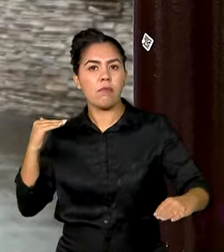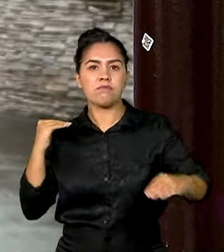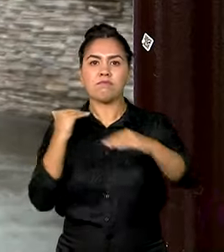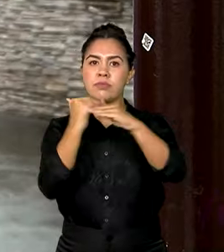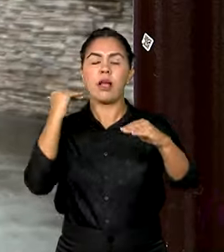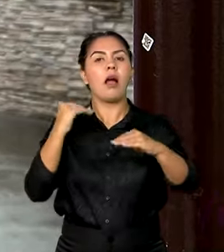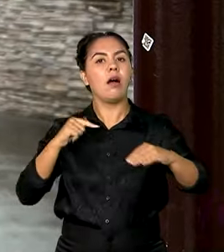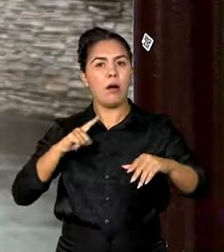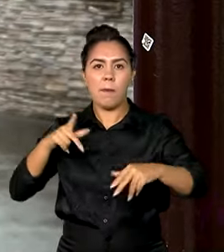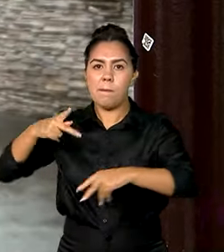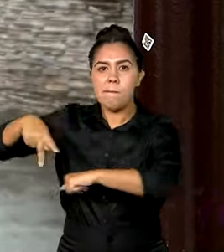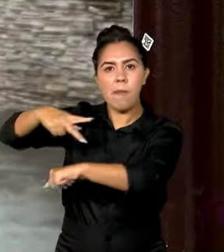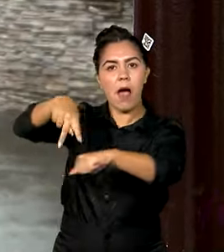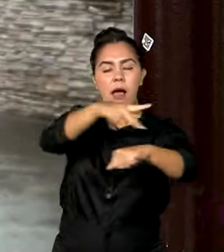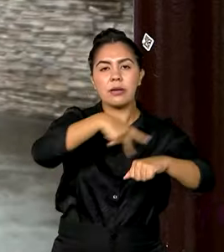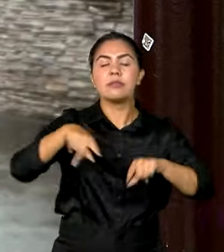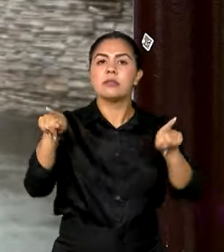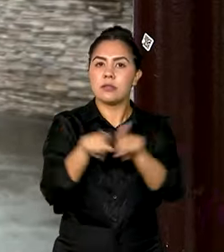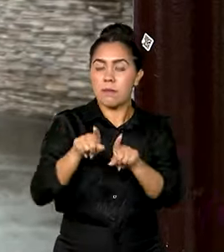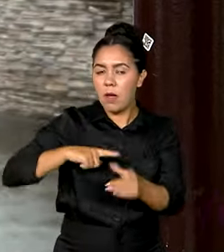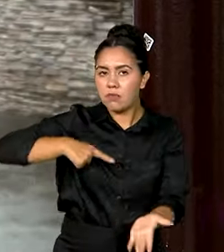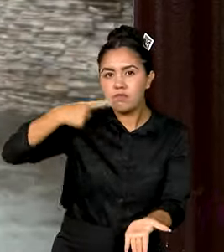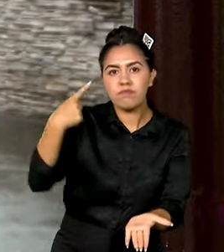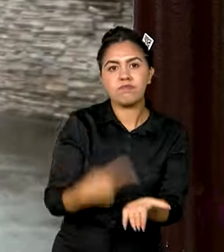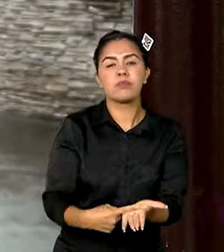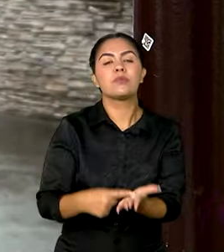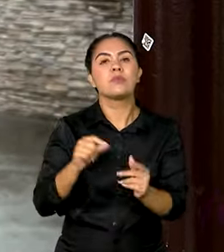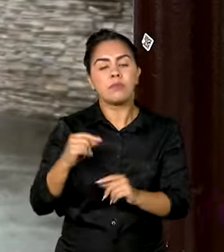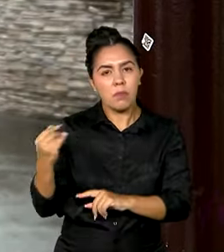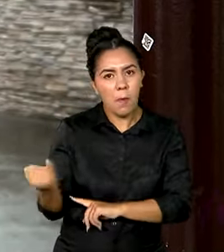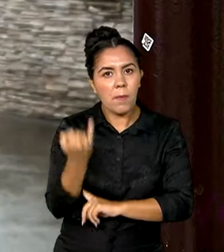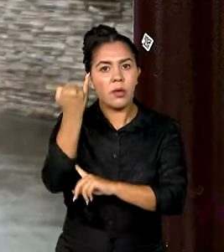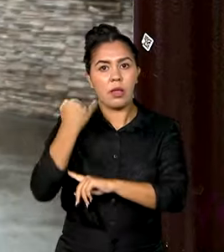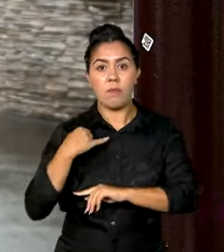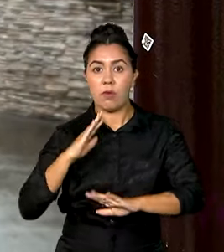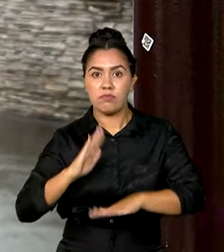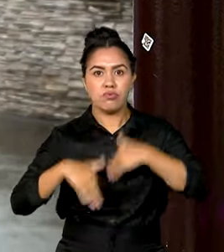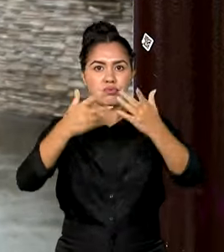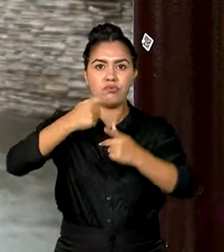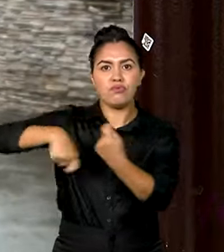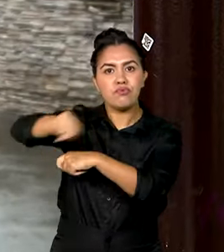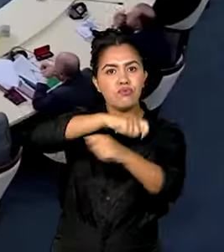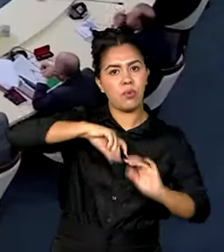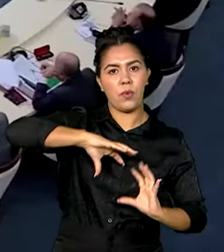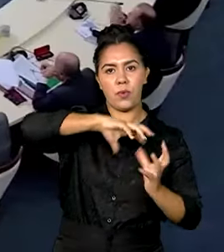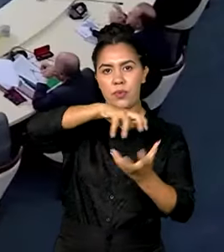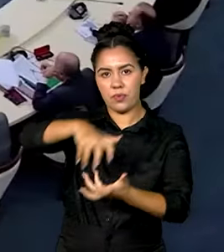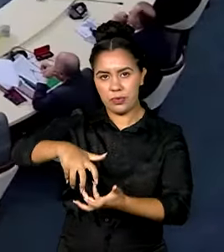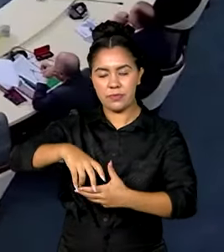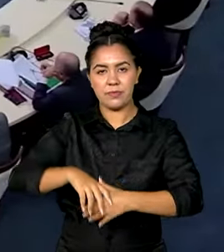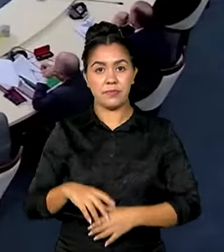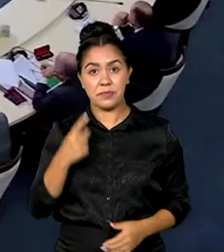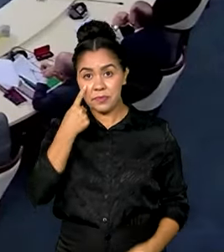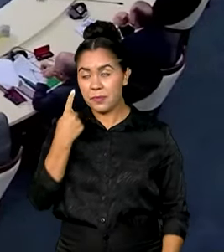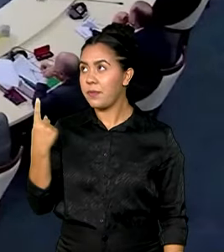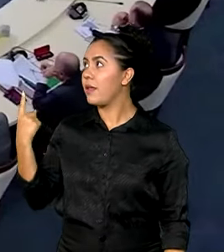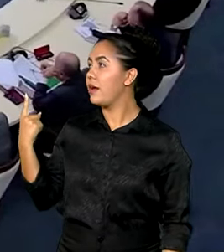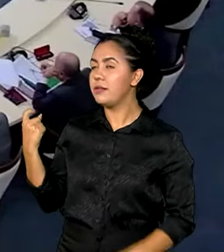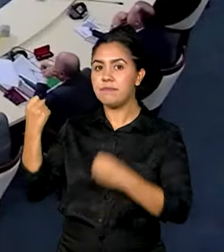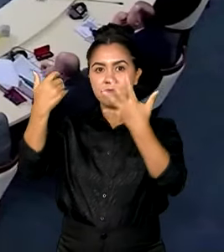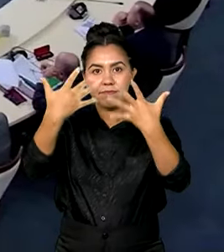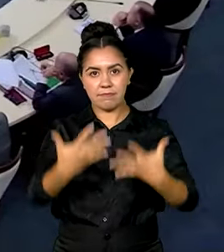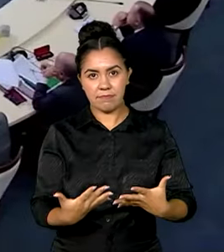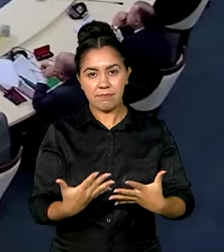países e reafirmou a importância do bloco no crescimento econômico mundial. Na presidência